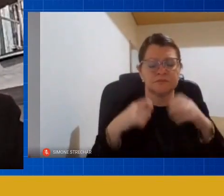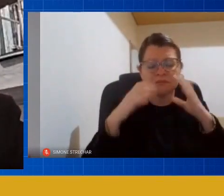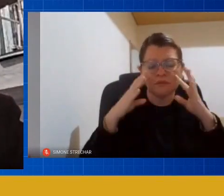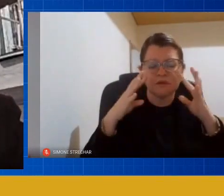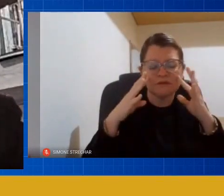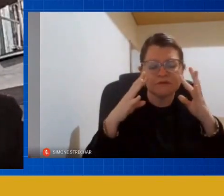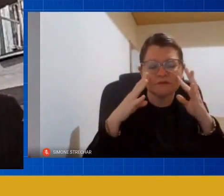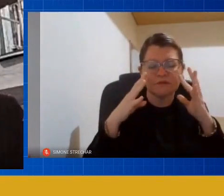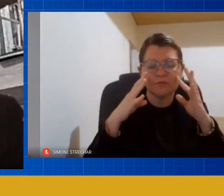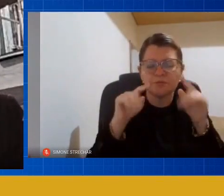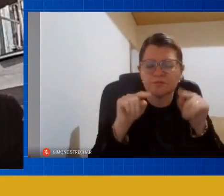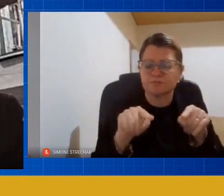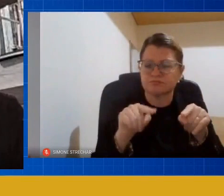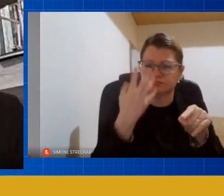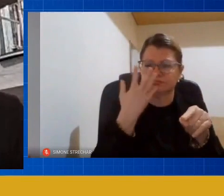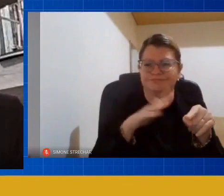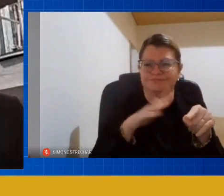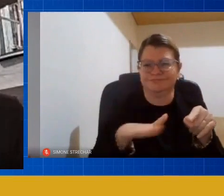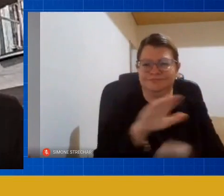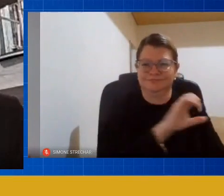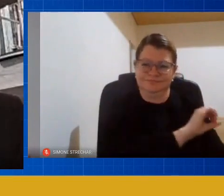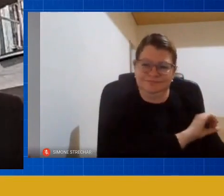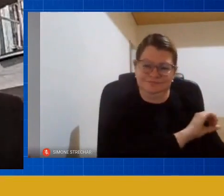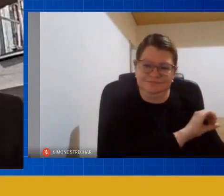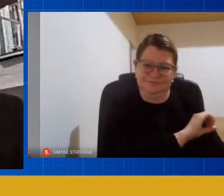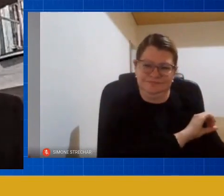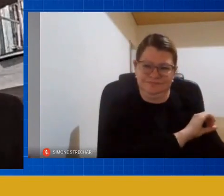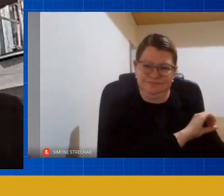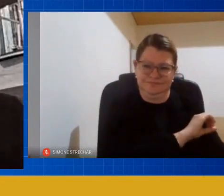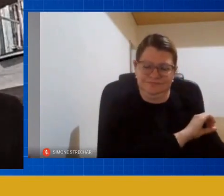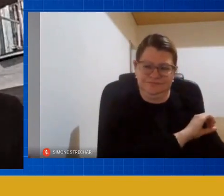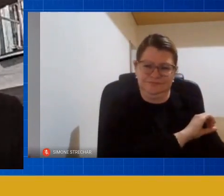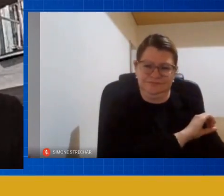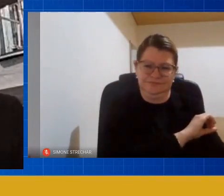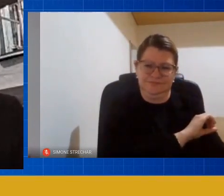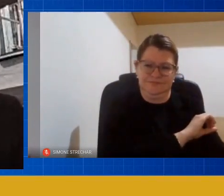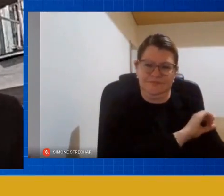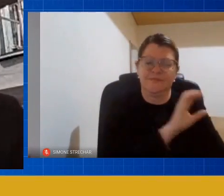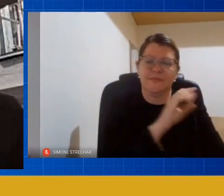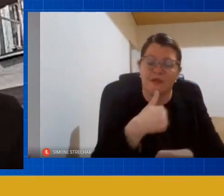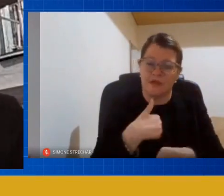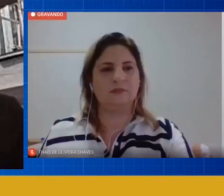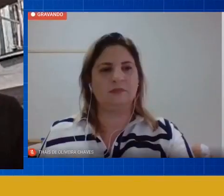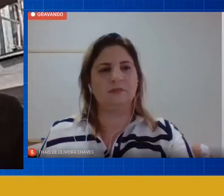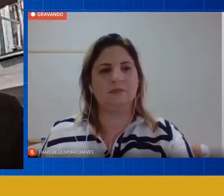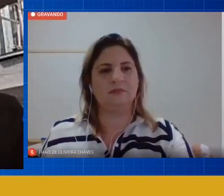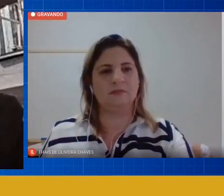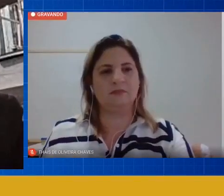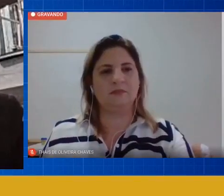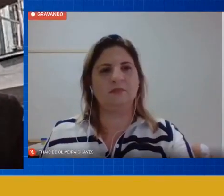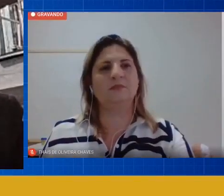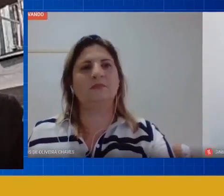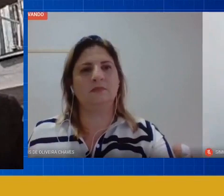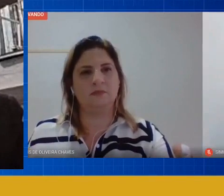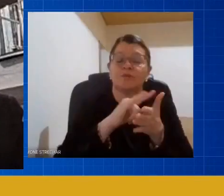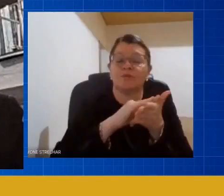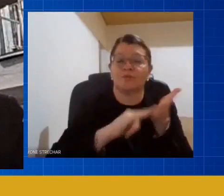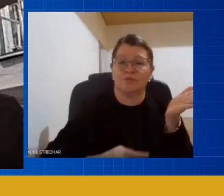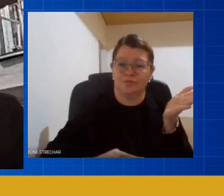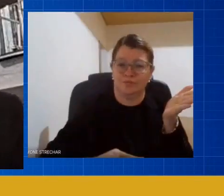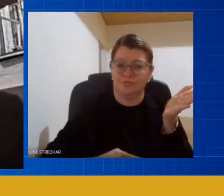educação infantil eu ainda classificava como antes da pandemia a melhor forma de avaliação é a documentação